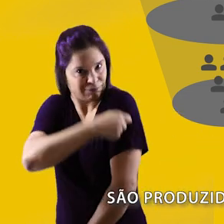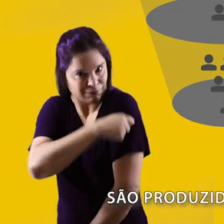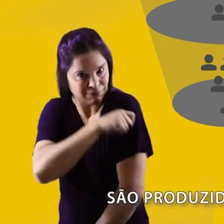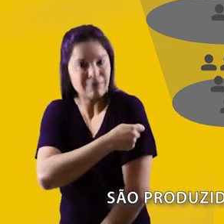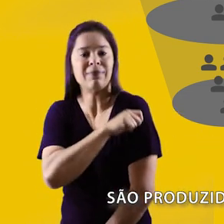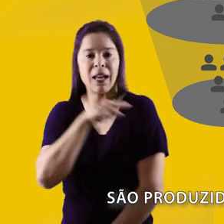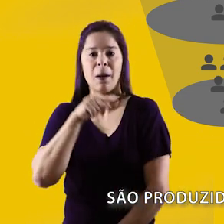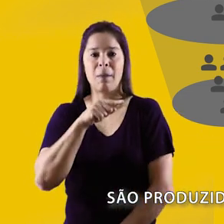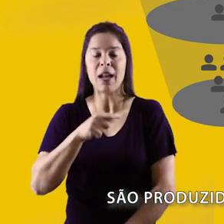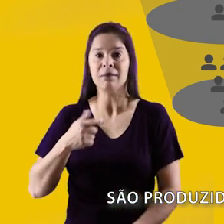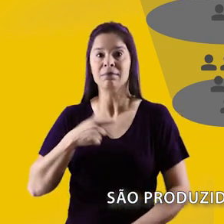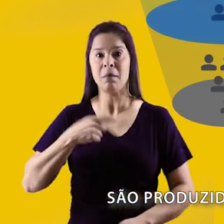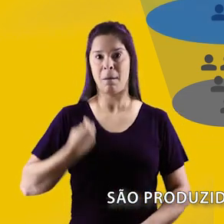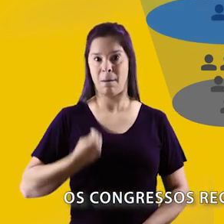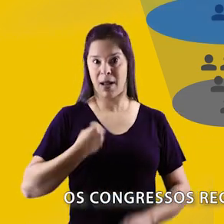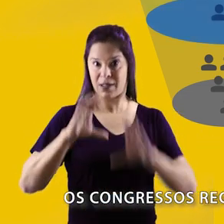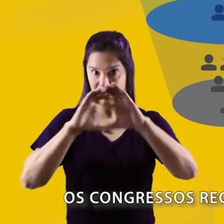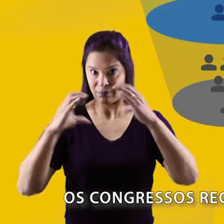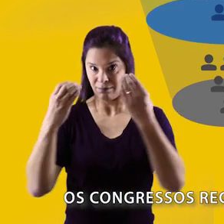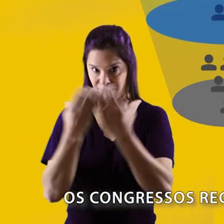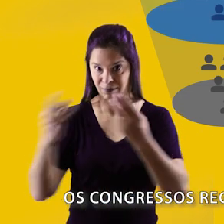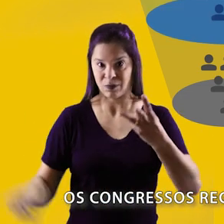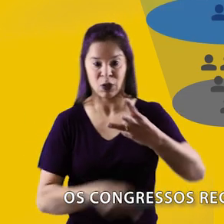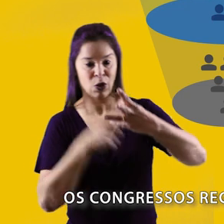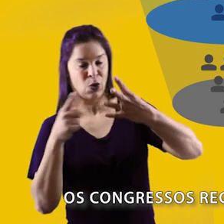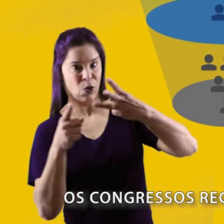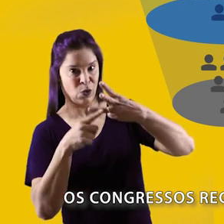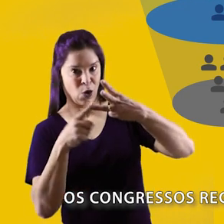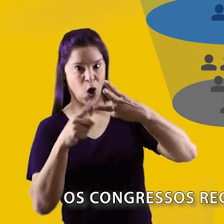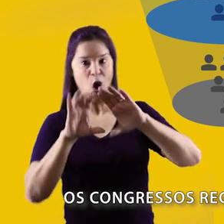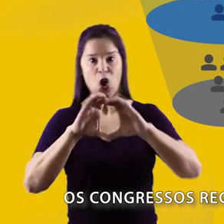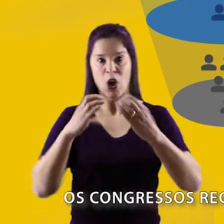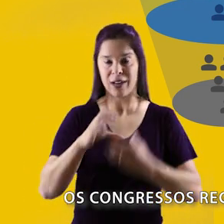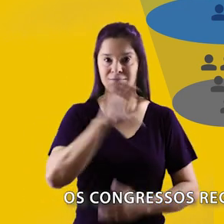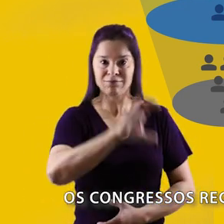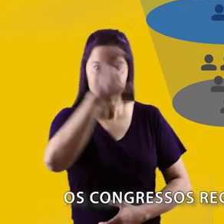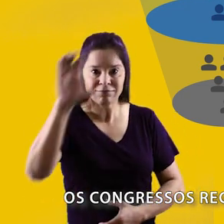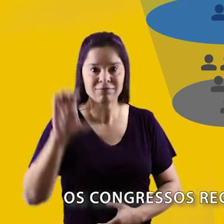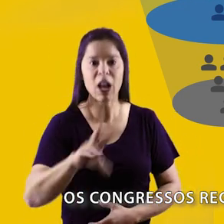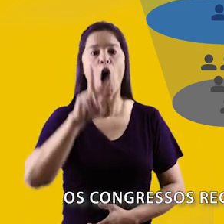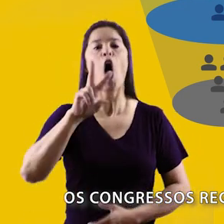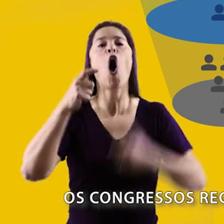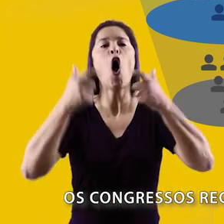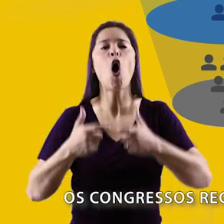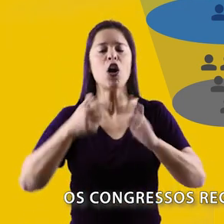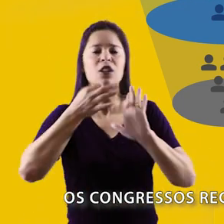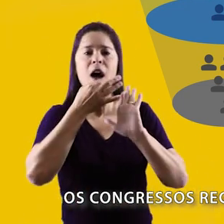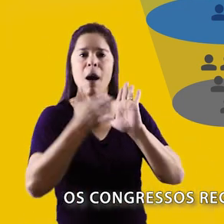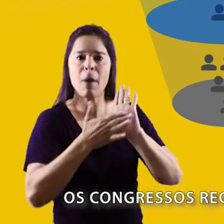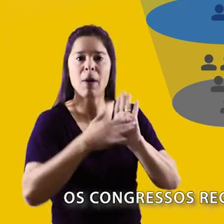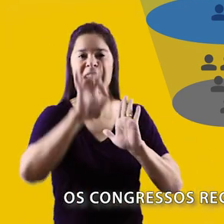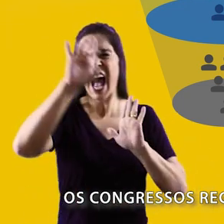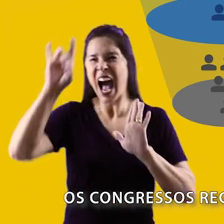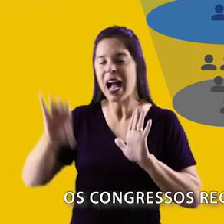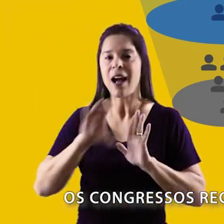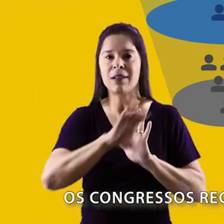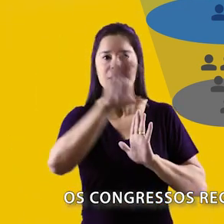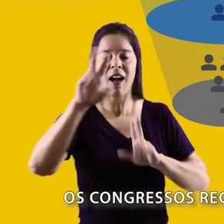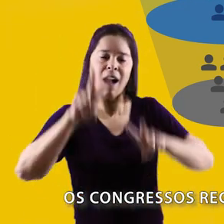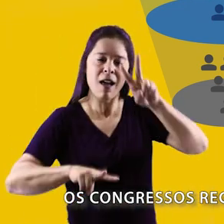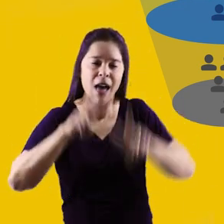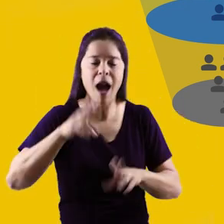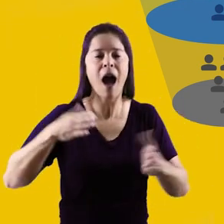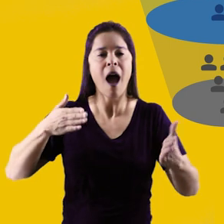e delegados para os coreps. Os congressos regionais, os coreps, onde as propostas de cada estado são finalmente